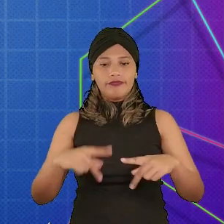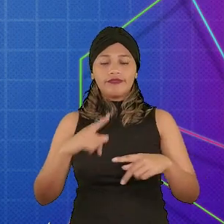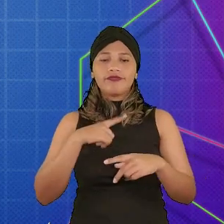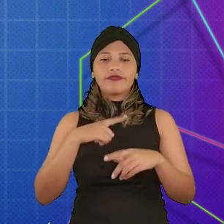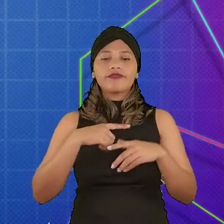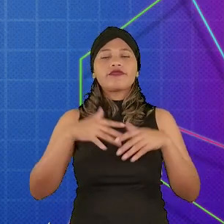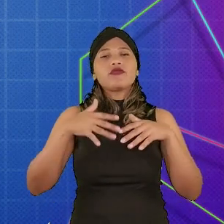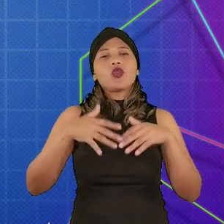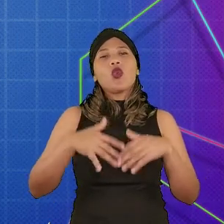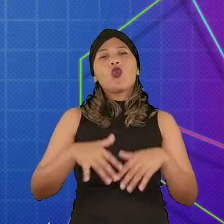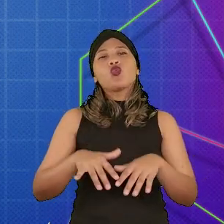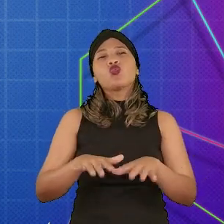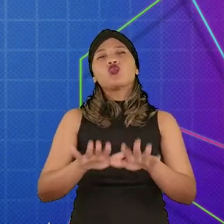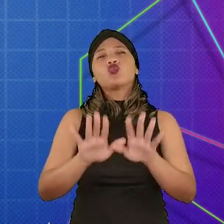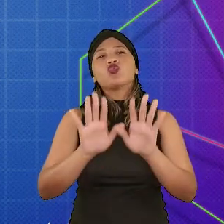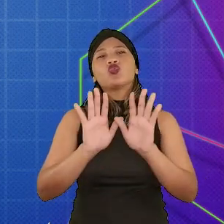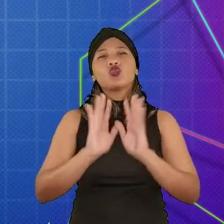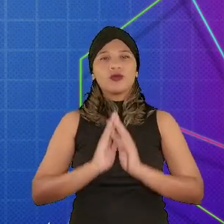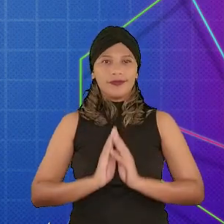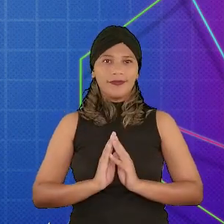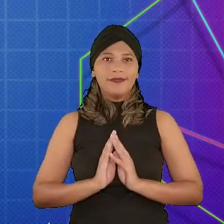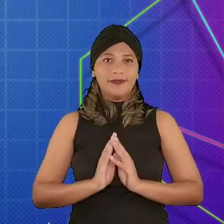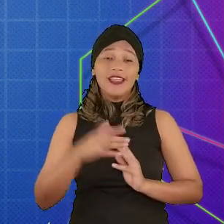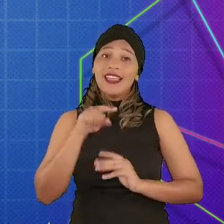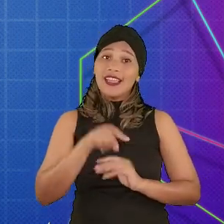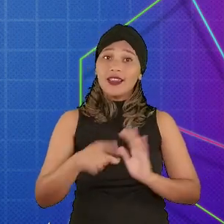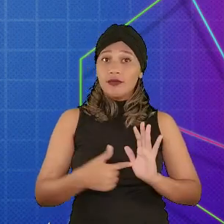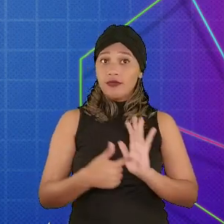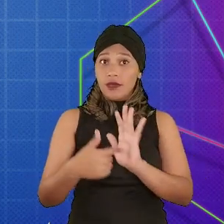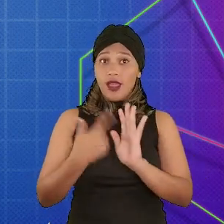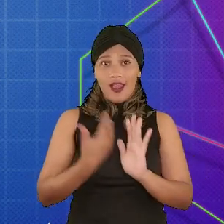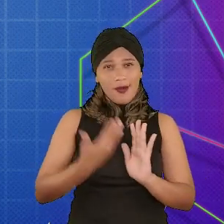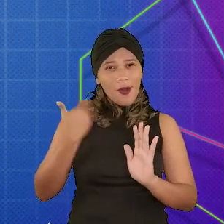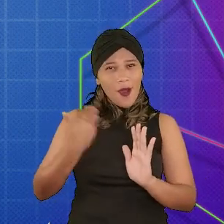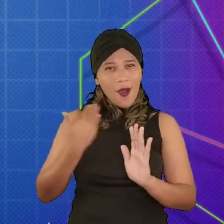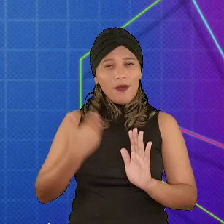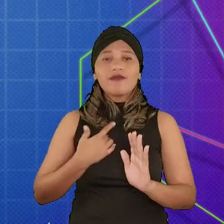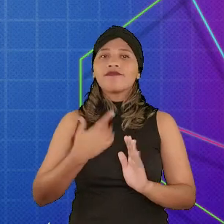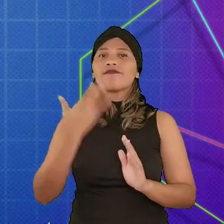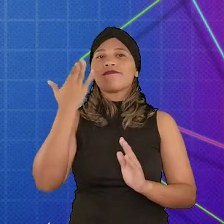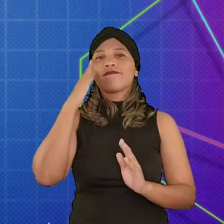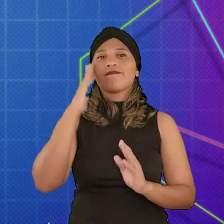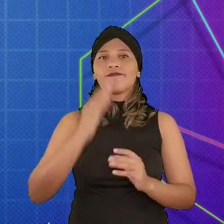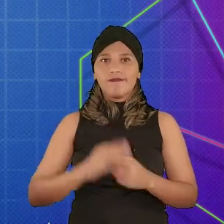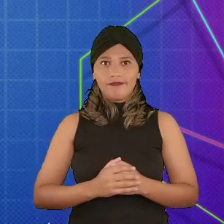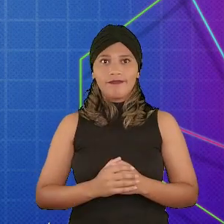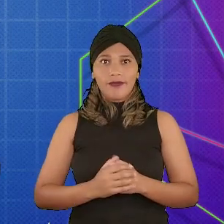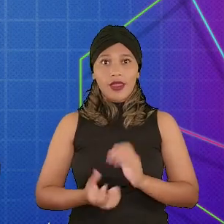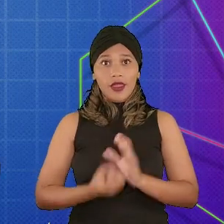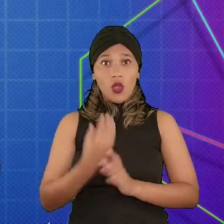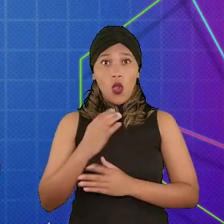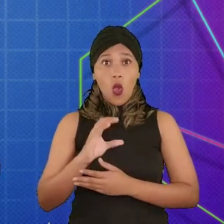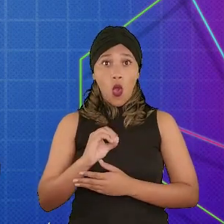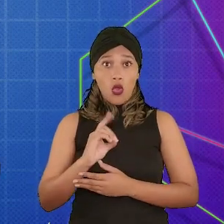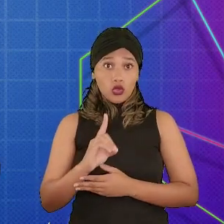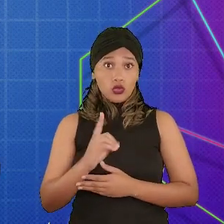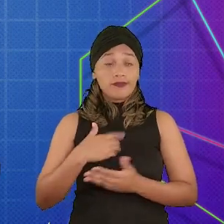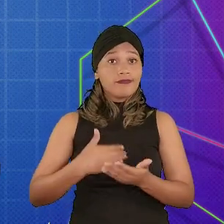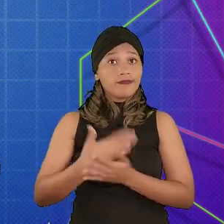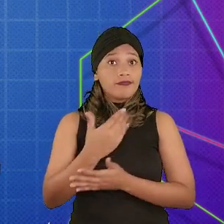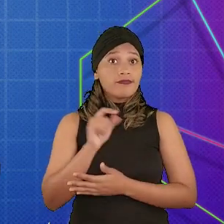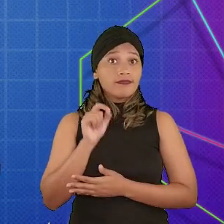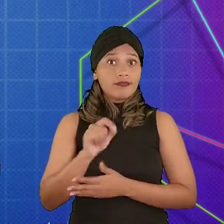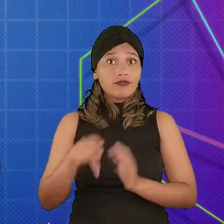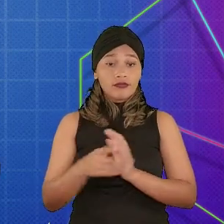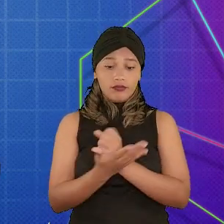nosso programa roda de forma mais fluida no seu funcionamento. E a sequência demonstrada há pouco nos faz entender isso. Quando a gente cria um código,